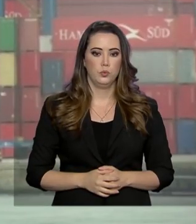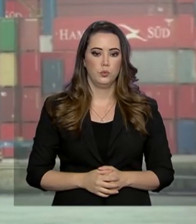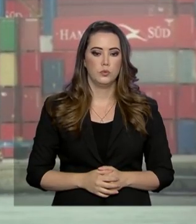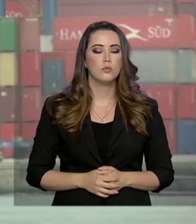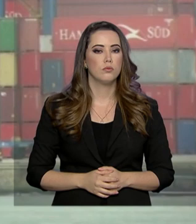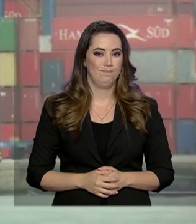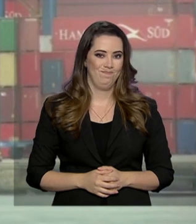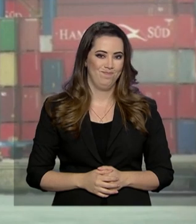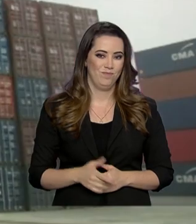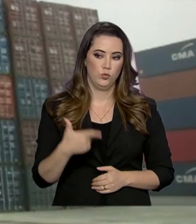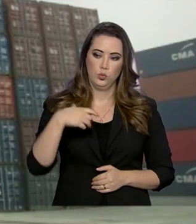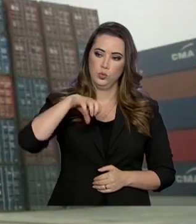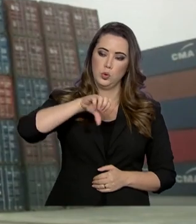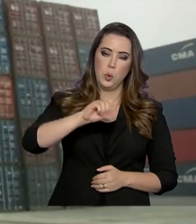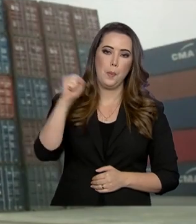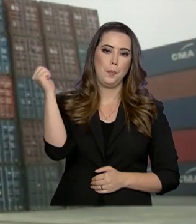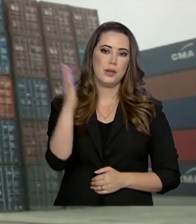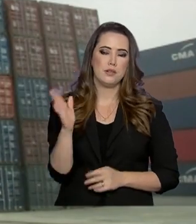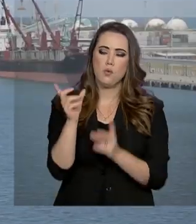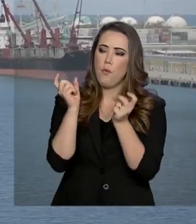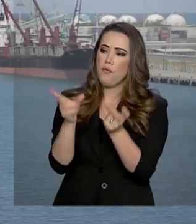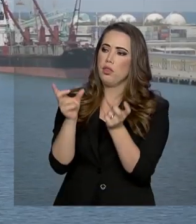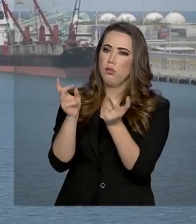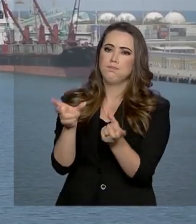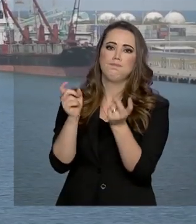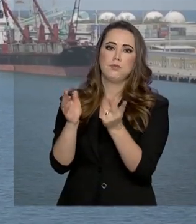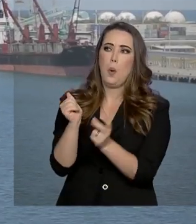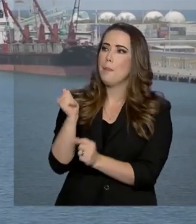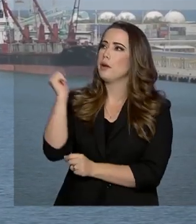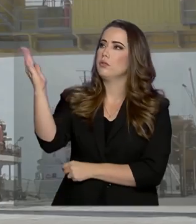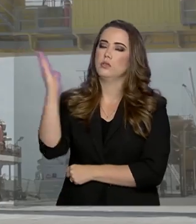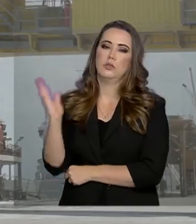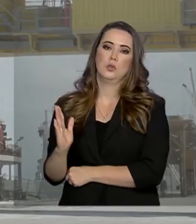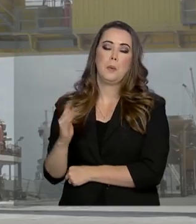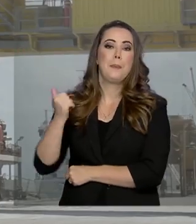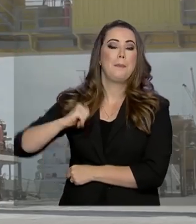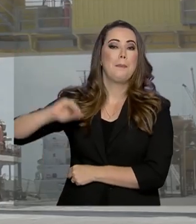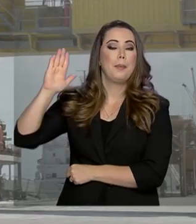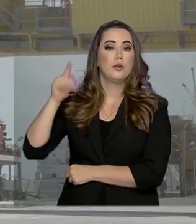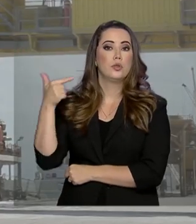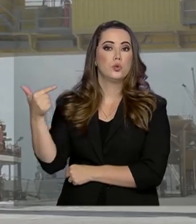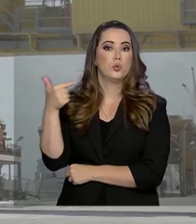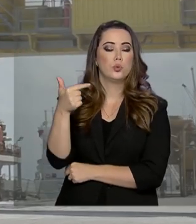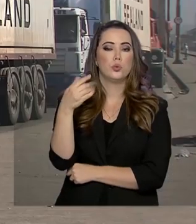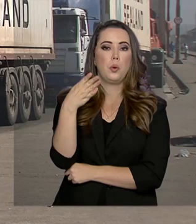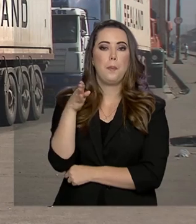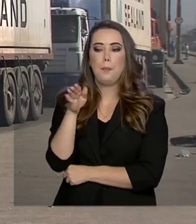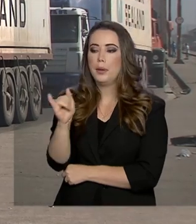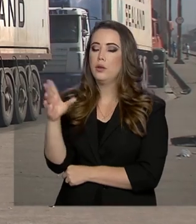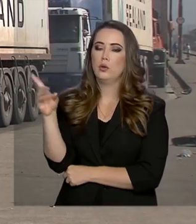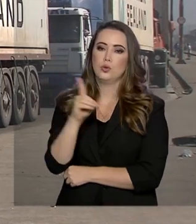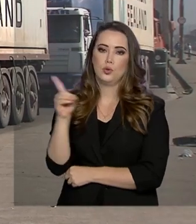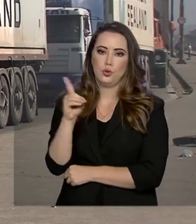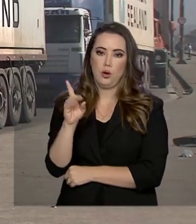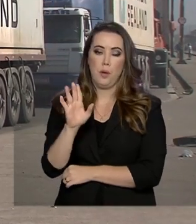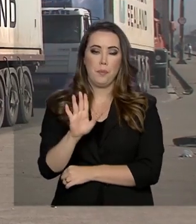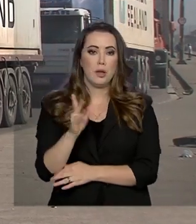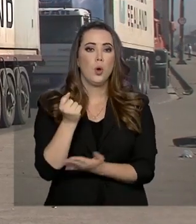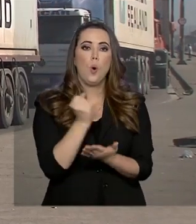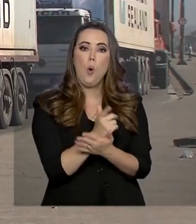Em 2019, o Brasil exportou mais de 224 bilhões de dólares e importou